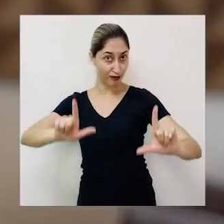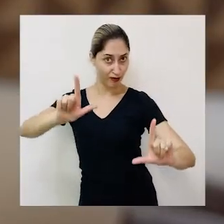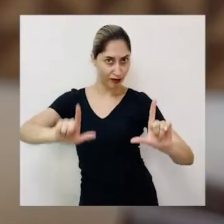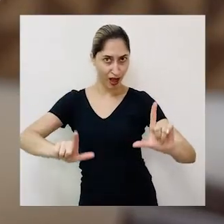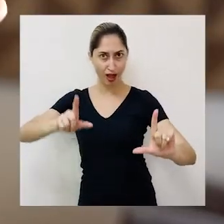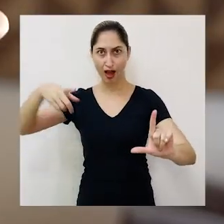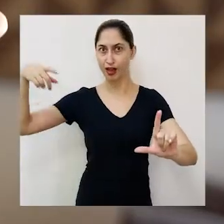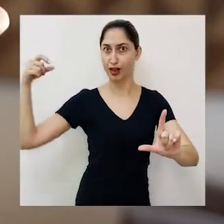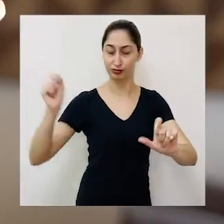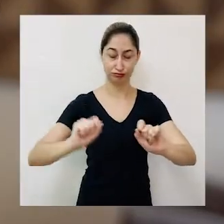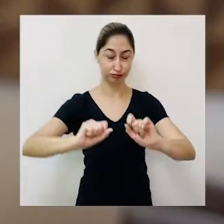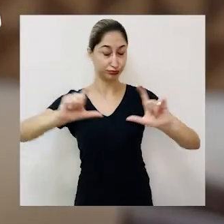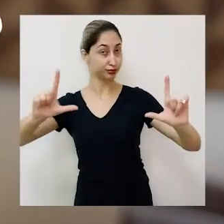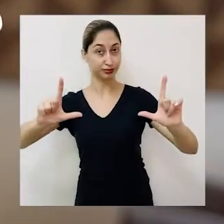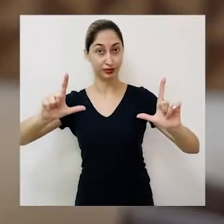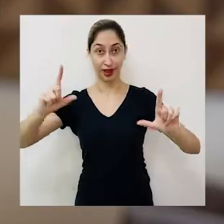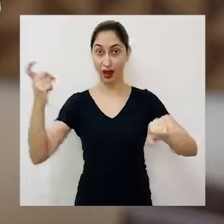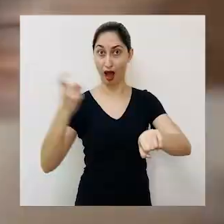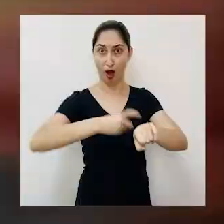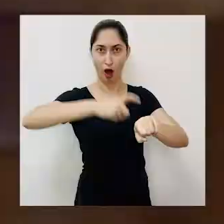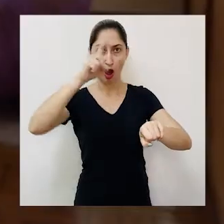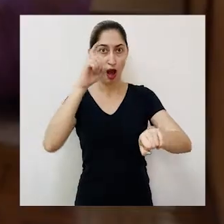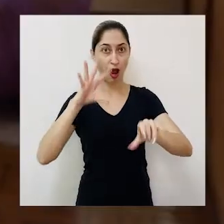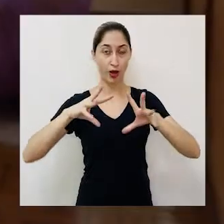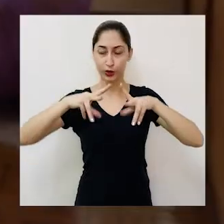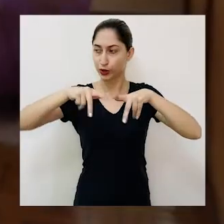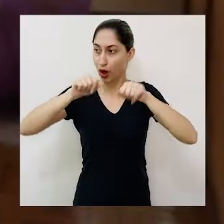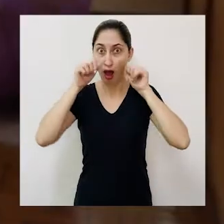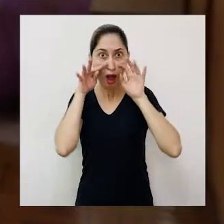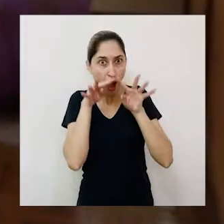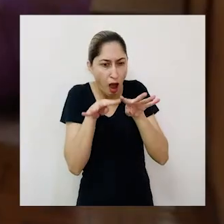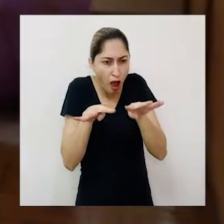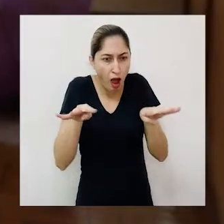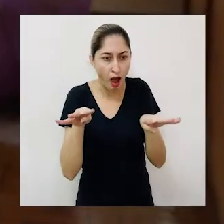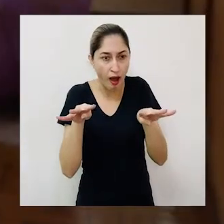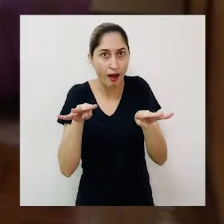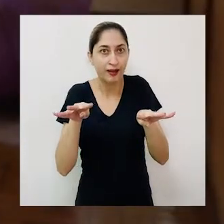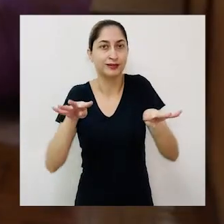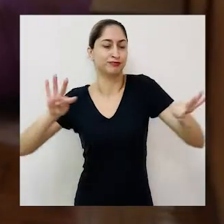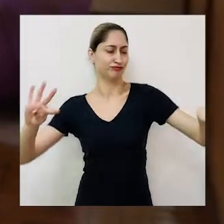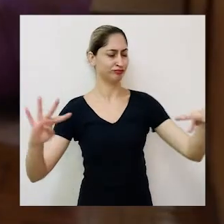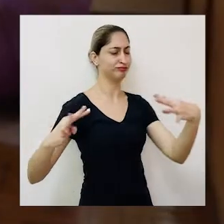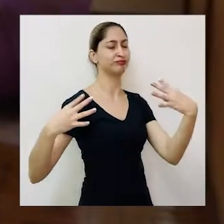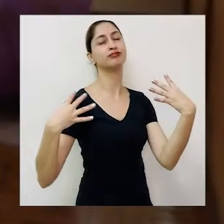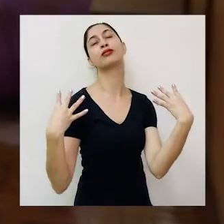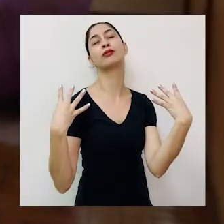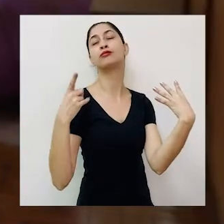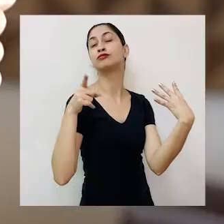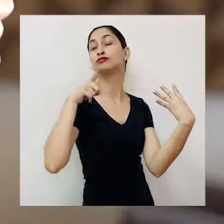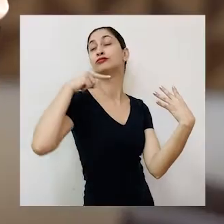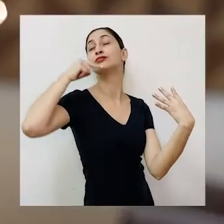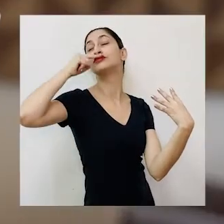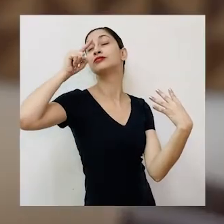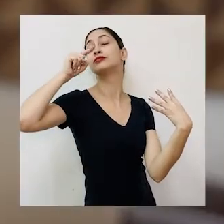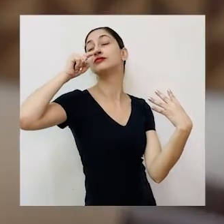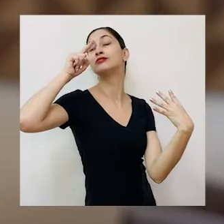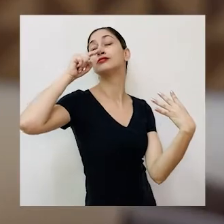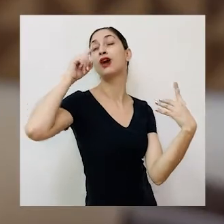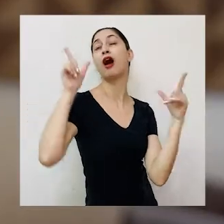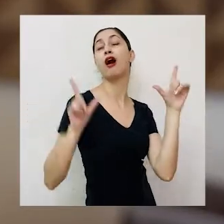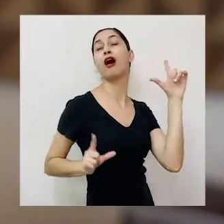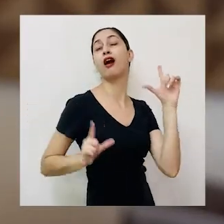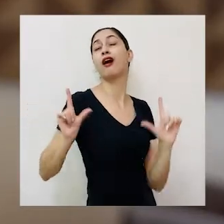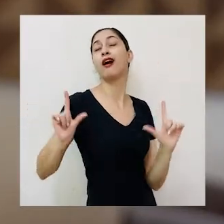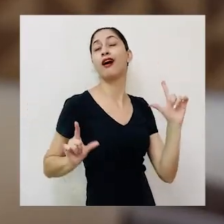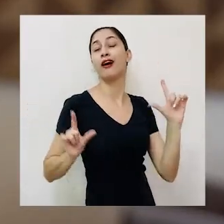sala, ninguém mais tira os olhos dela. Antenada é sempre o centro das atenções. E por isso,